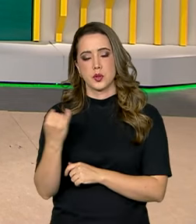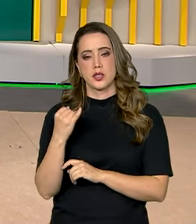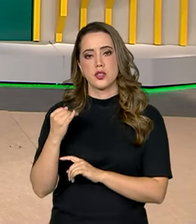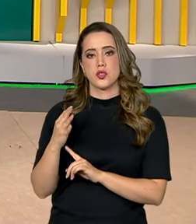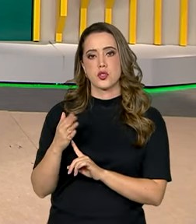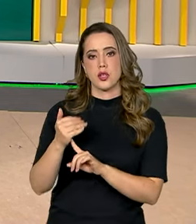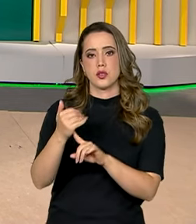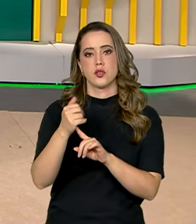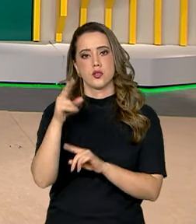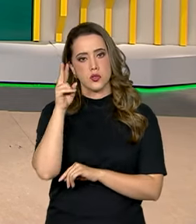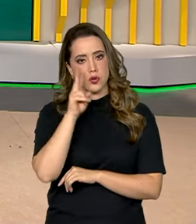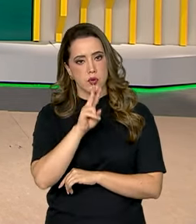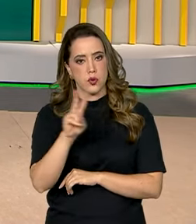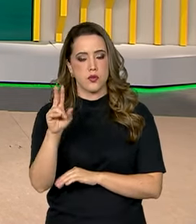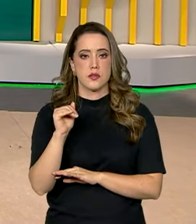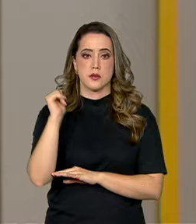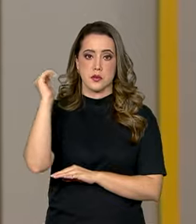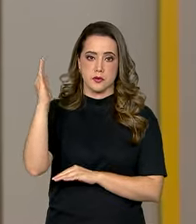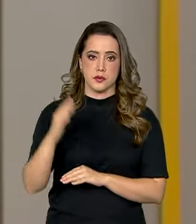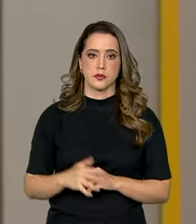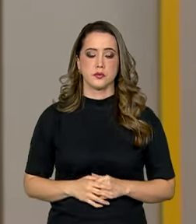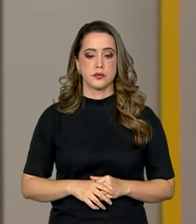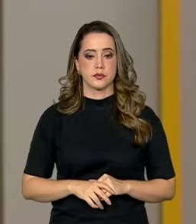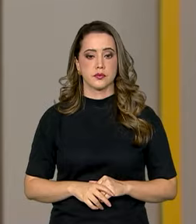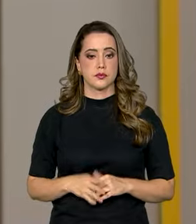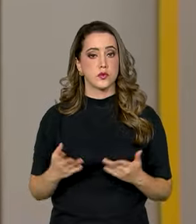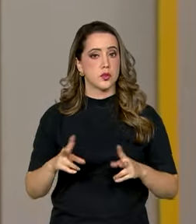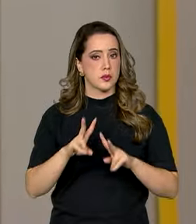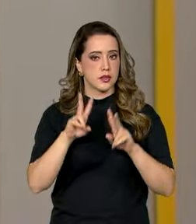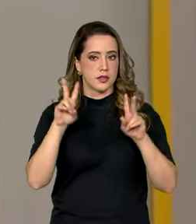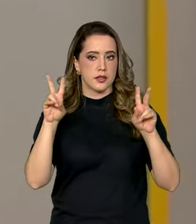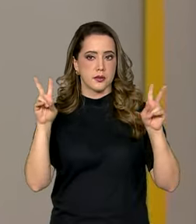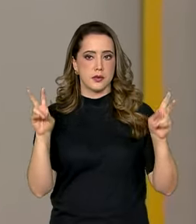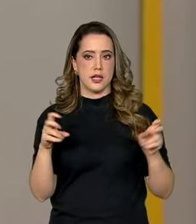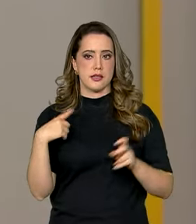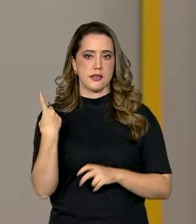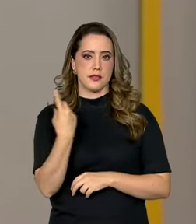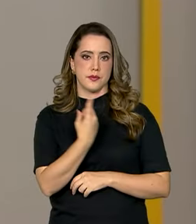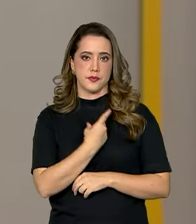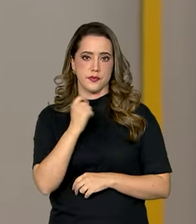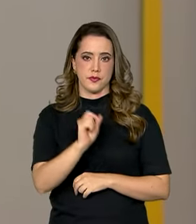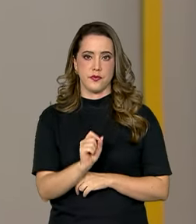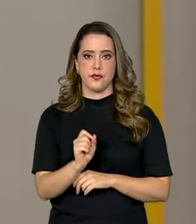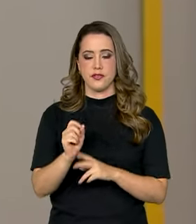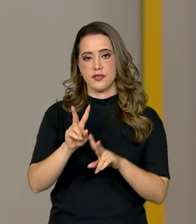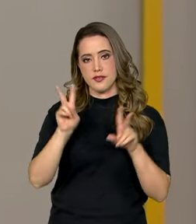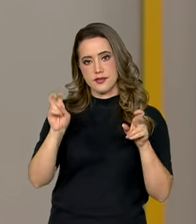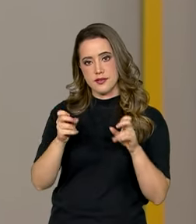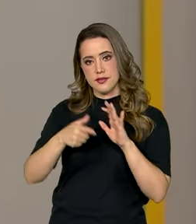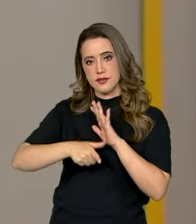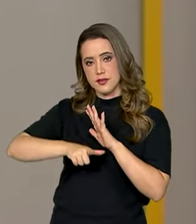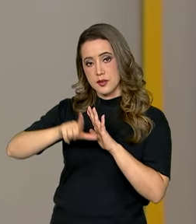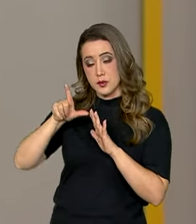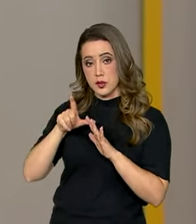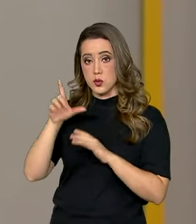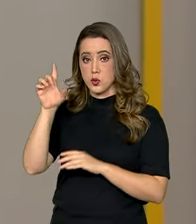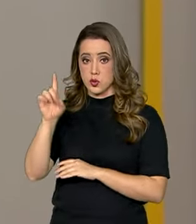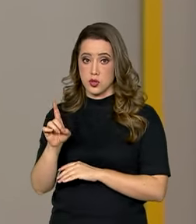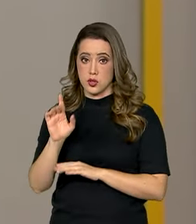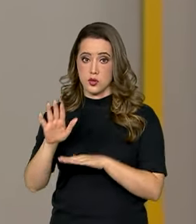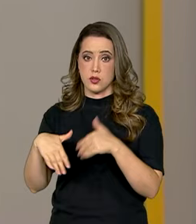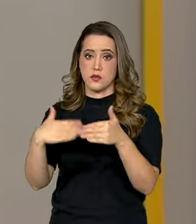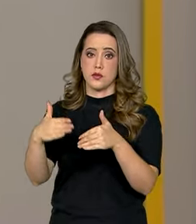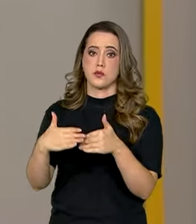e com vista ao mercado externo. Sobre esse assunto eu conversei mais cedo aqui na EBC com o diretor de desenvolvimento